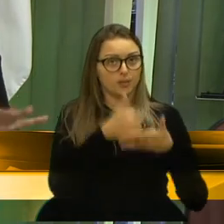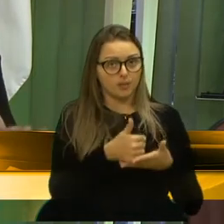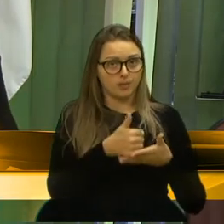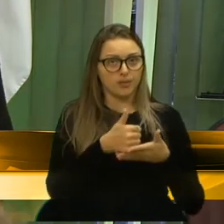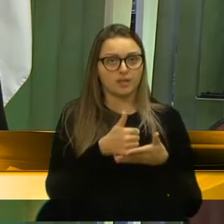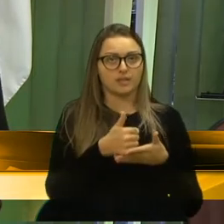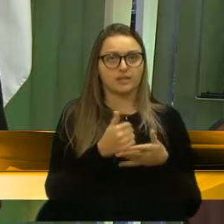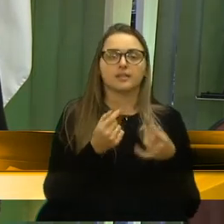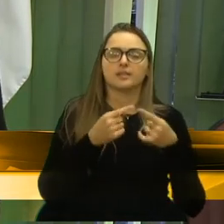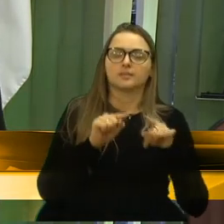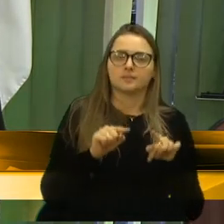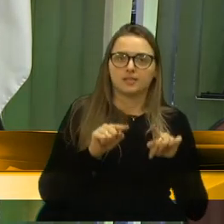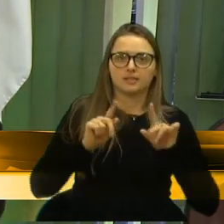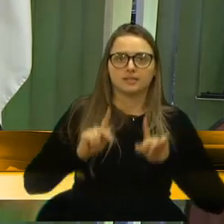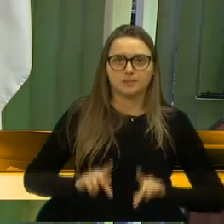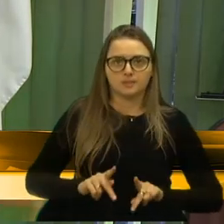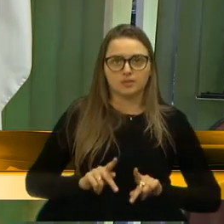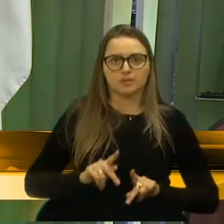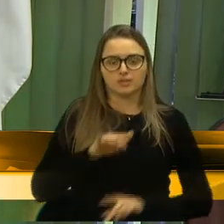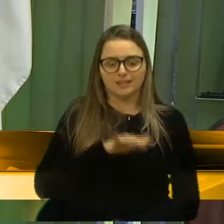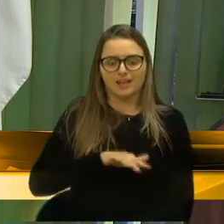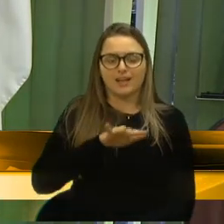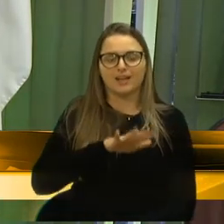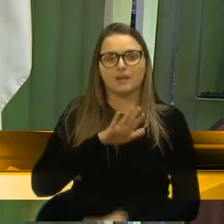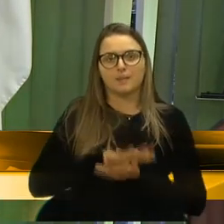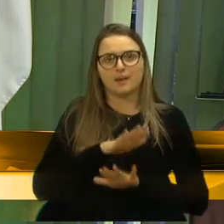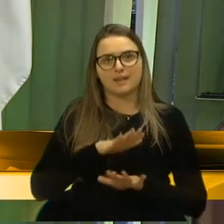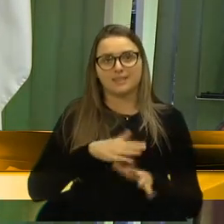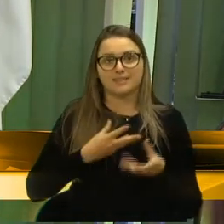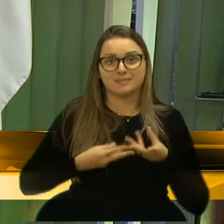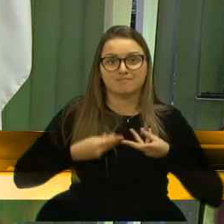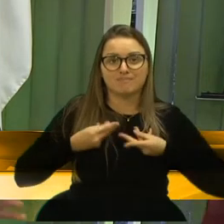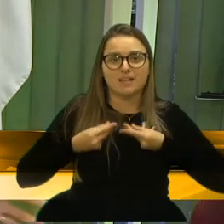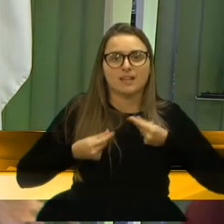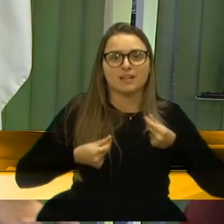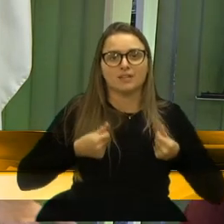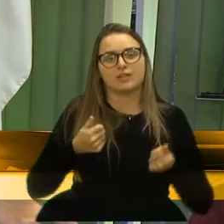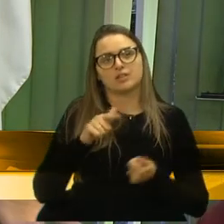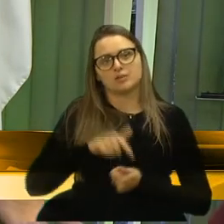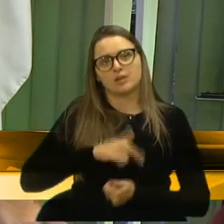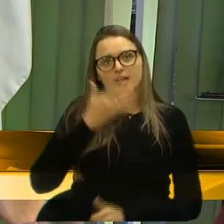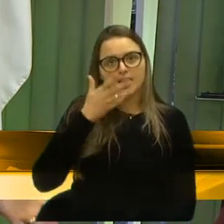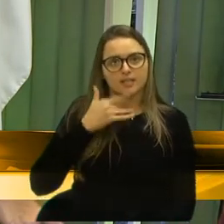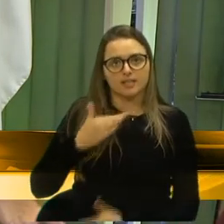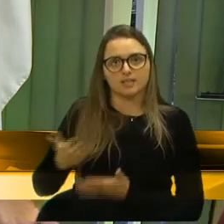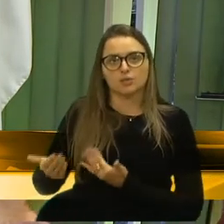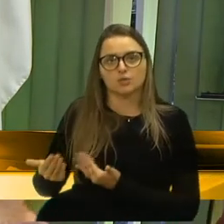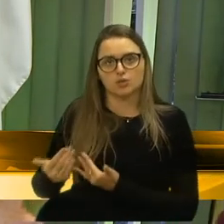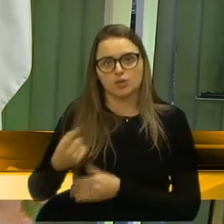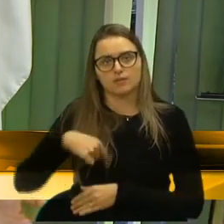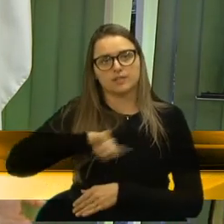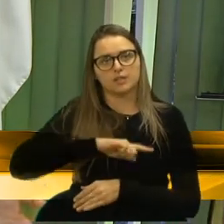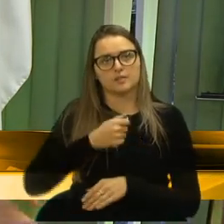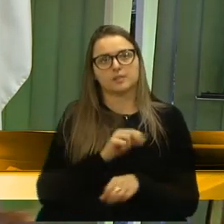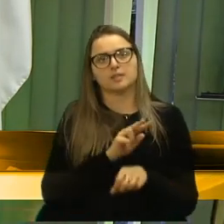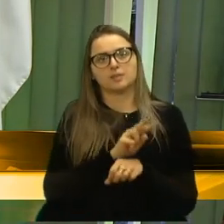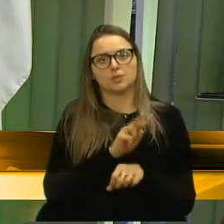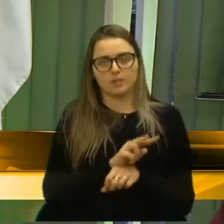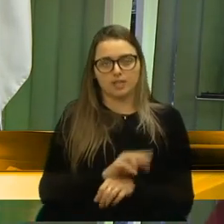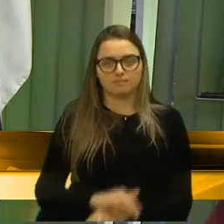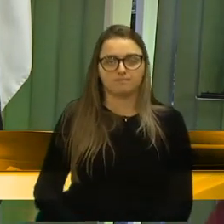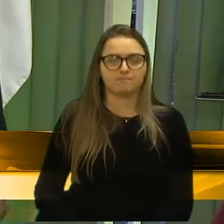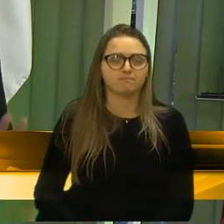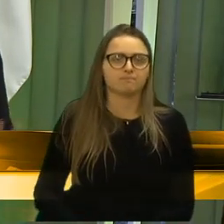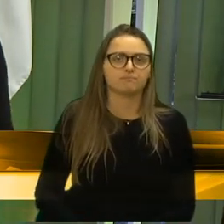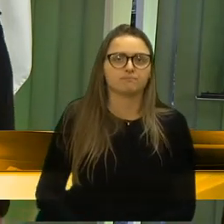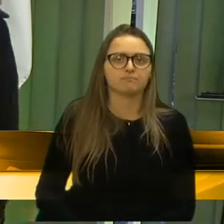que as pessoas, o setor mais frágil nessa cadeia toda é a criança e adolescente que a gente precisa estar protegendo. Então,